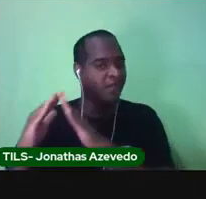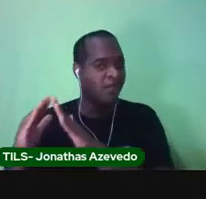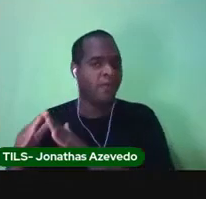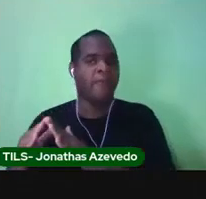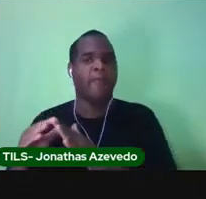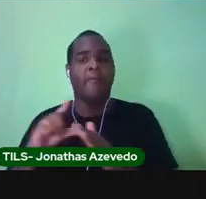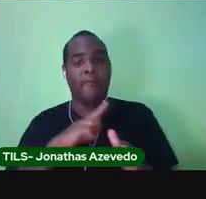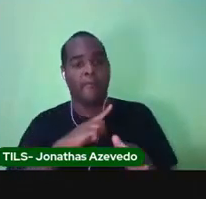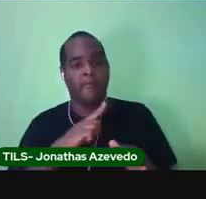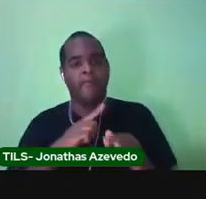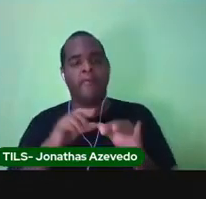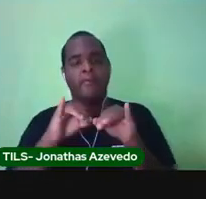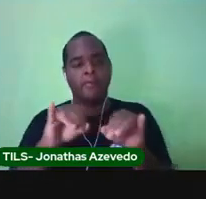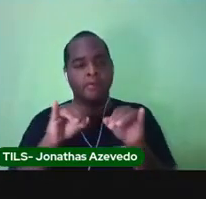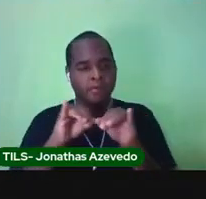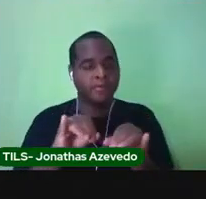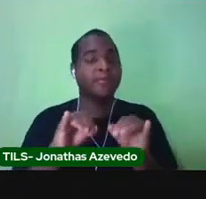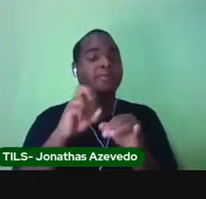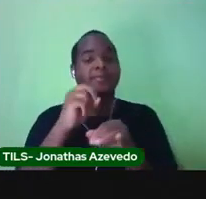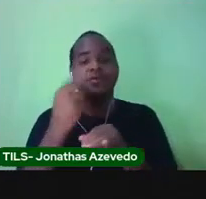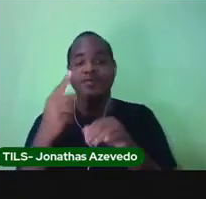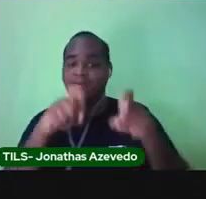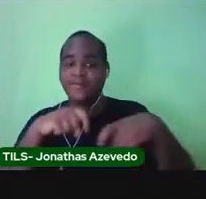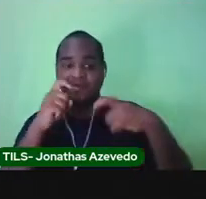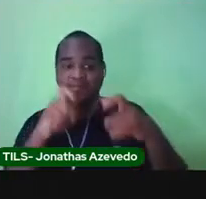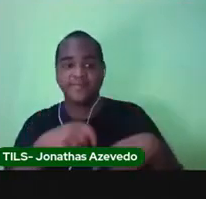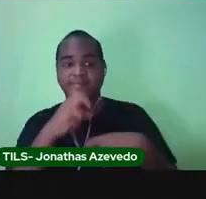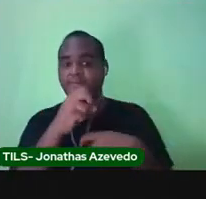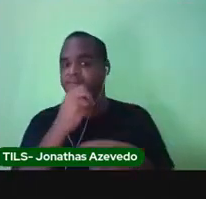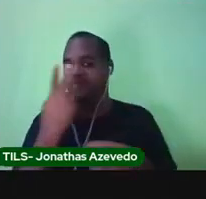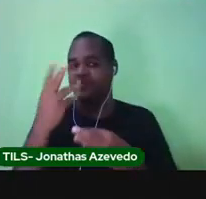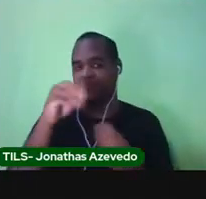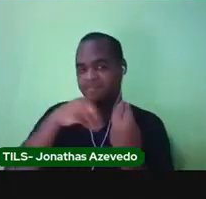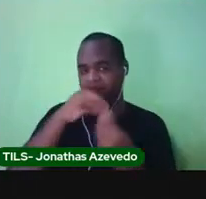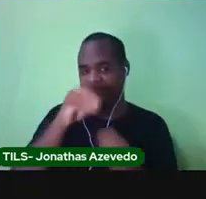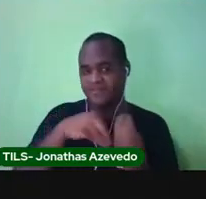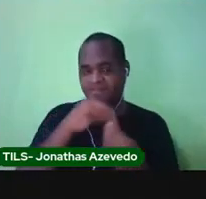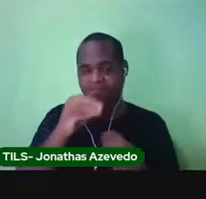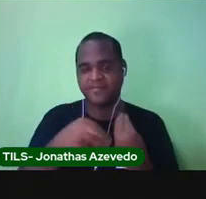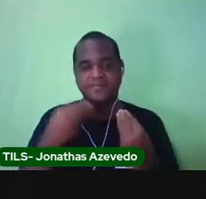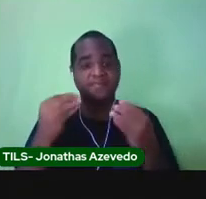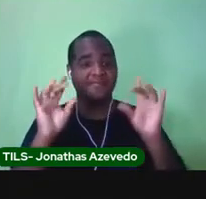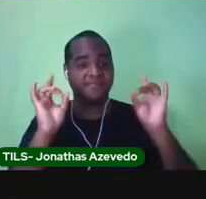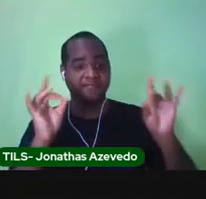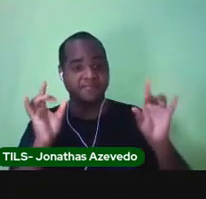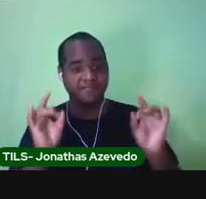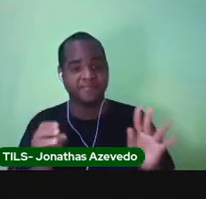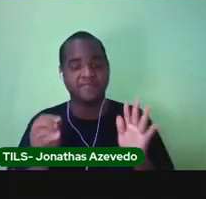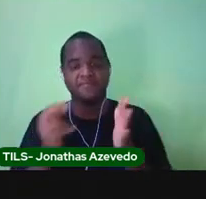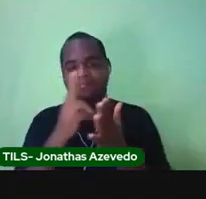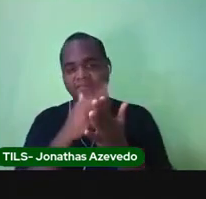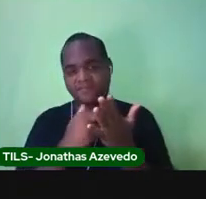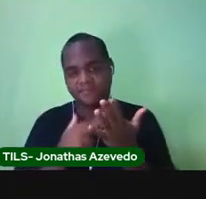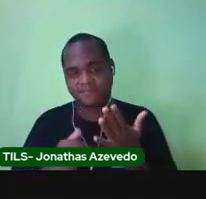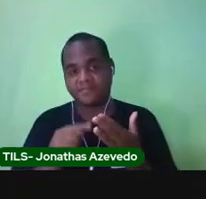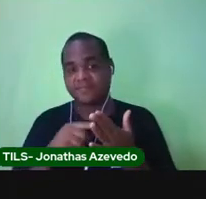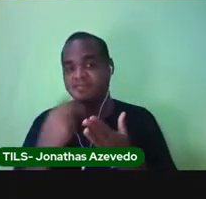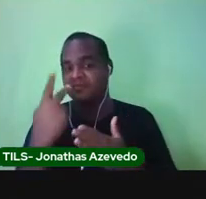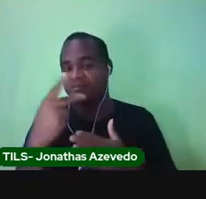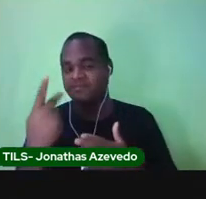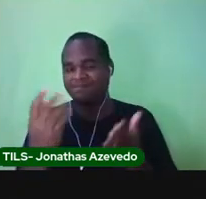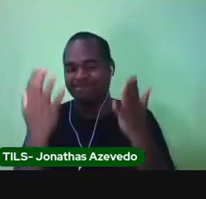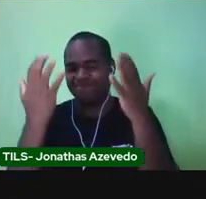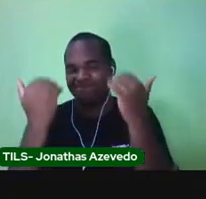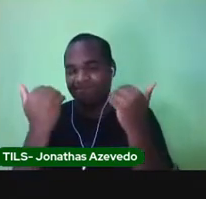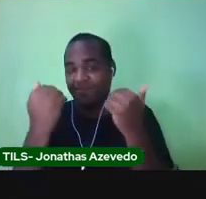se ele é comercial, rural ou um bairro misto. Capricha no desenho, porque dentro de você tem um